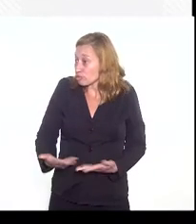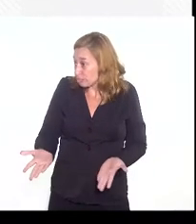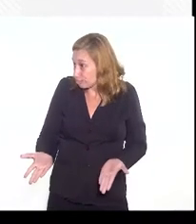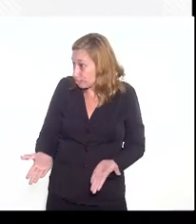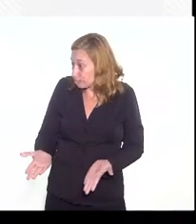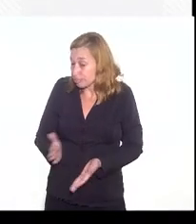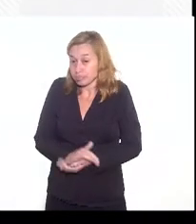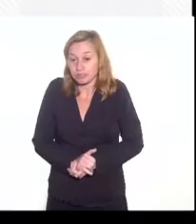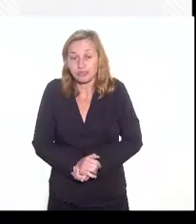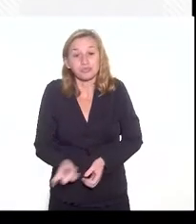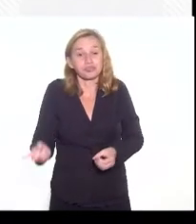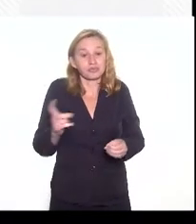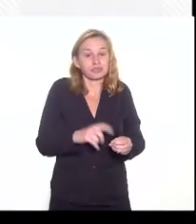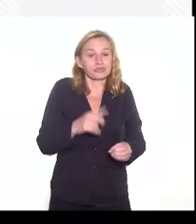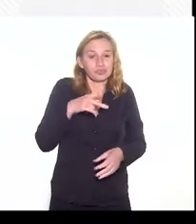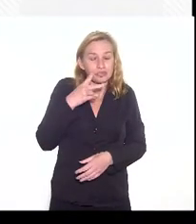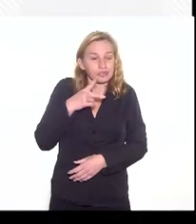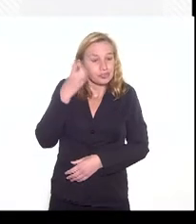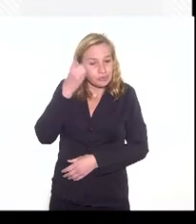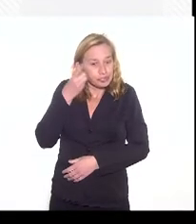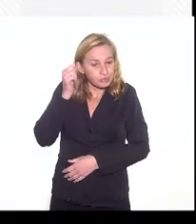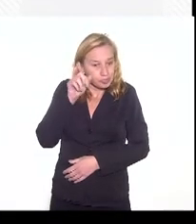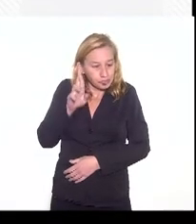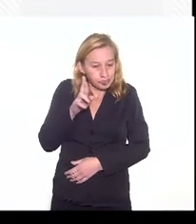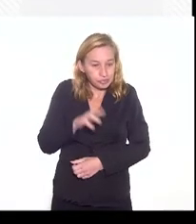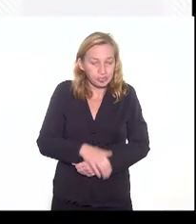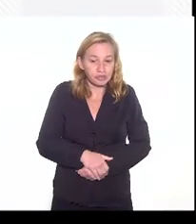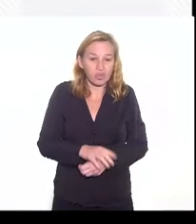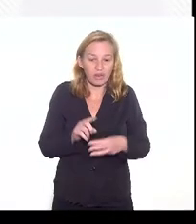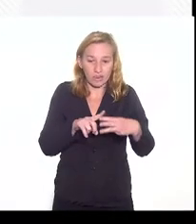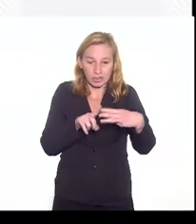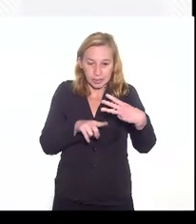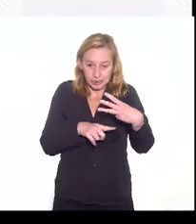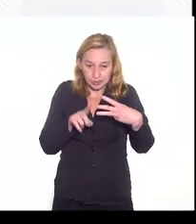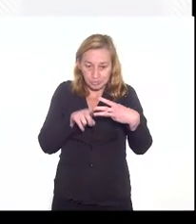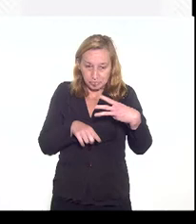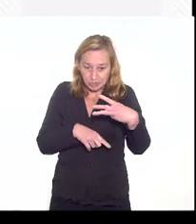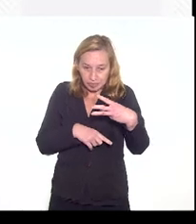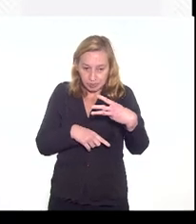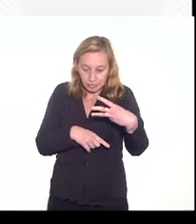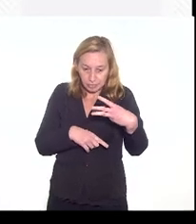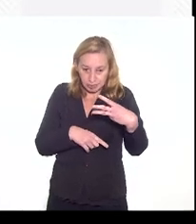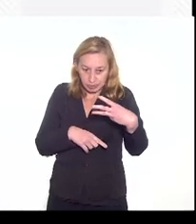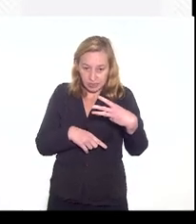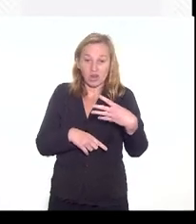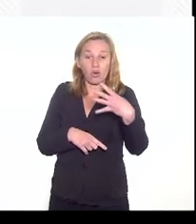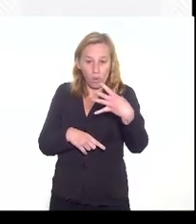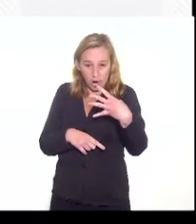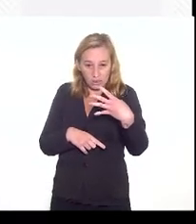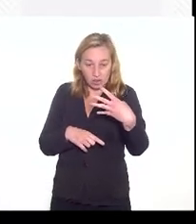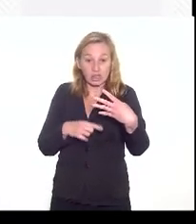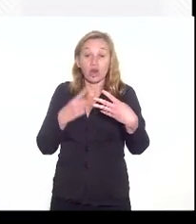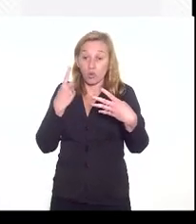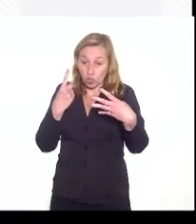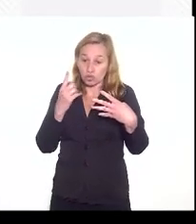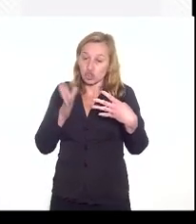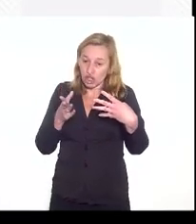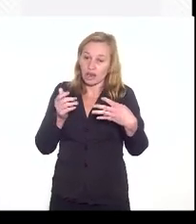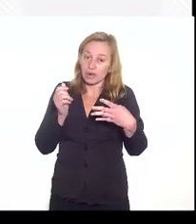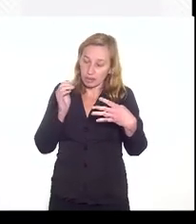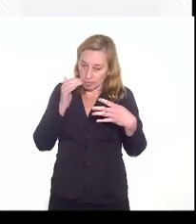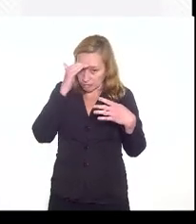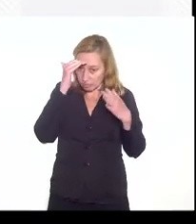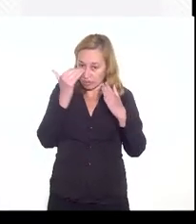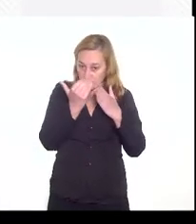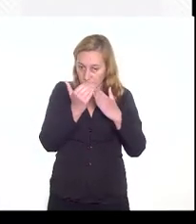Voltando a frezar, deputado Leonardo, tem que fazer três de quatro, sendo que um a gente já fez, um é obrigatório para o cliente,